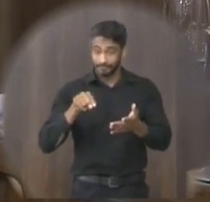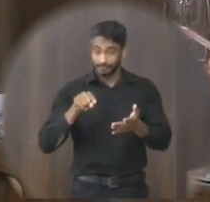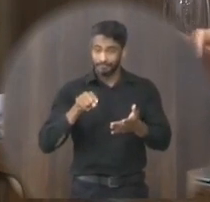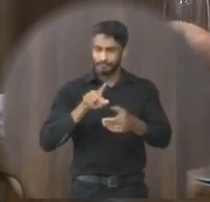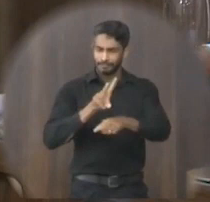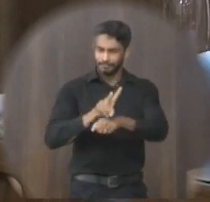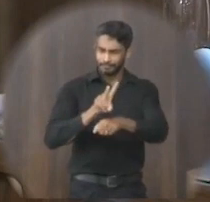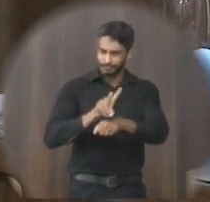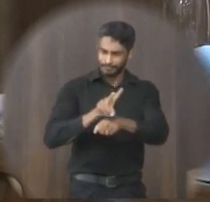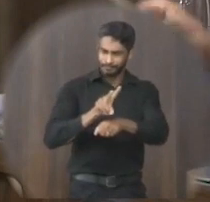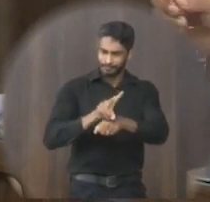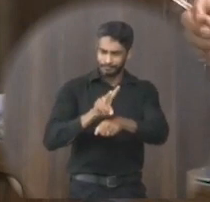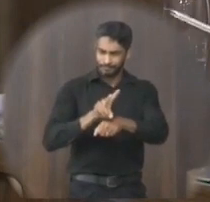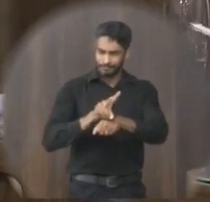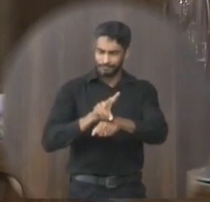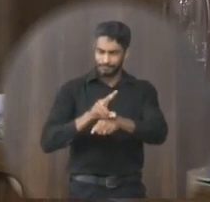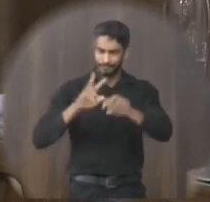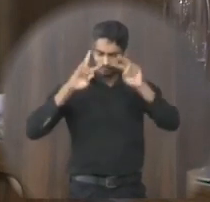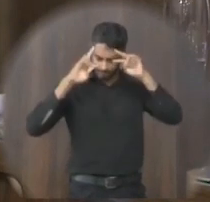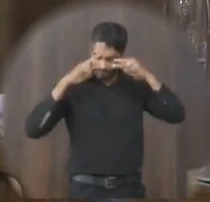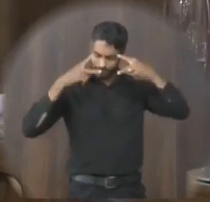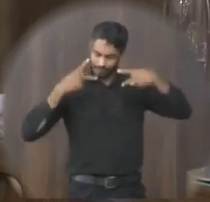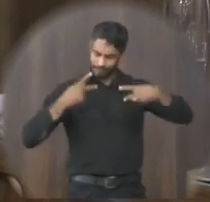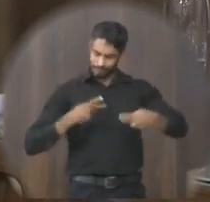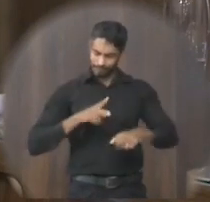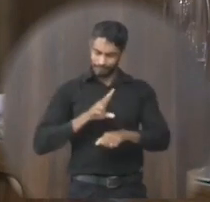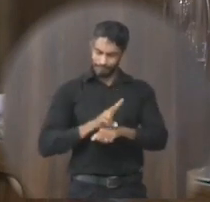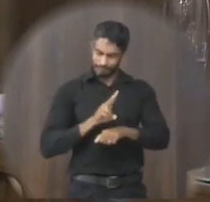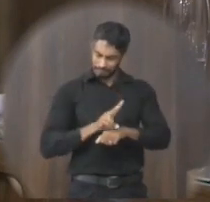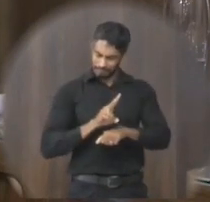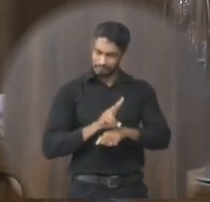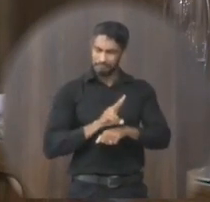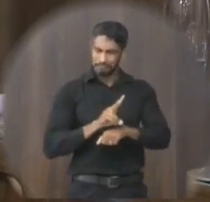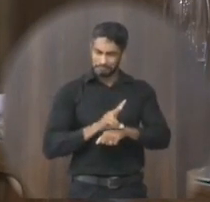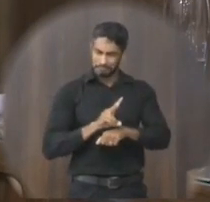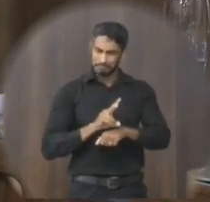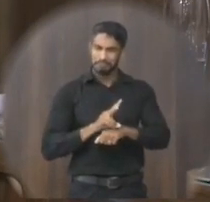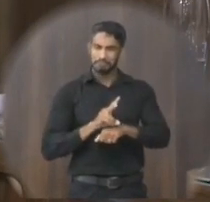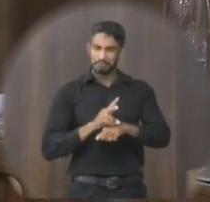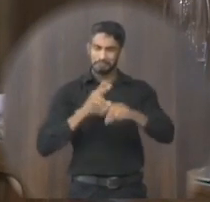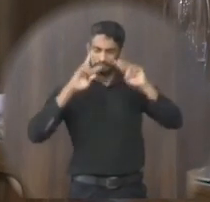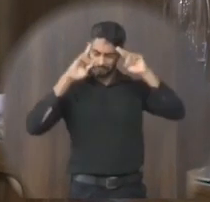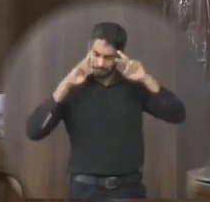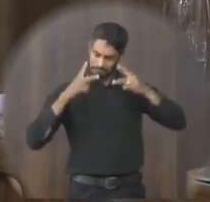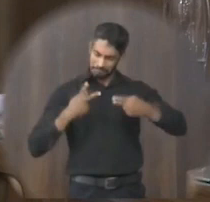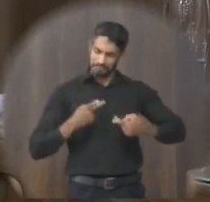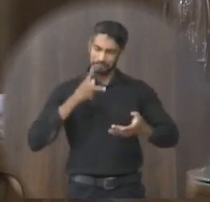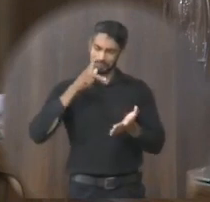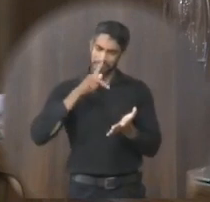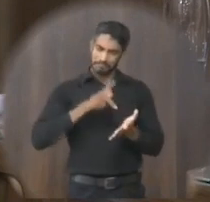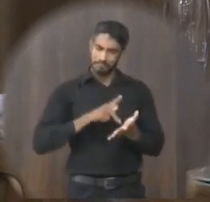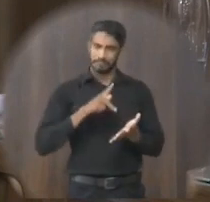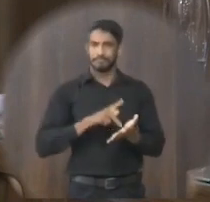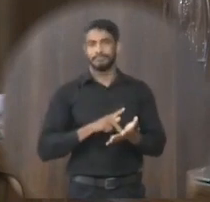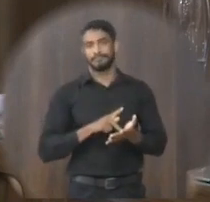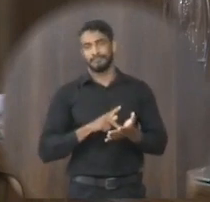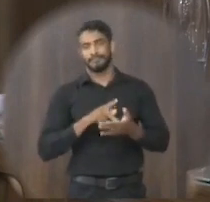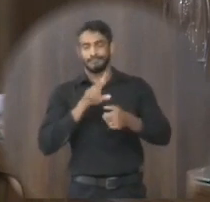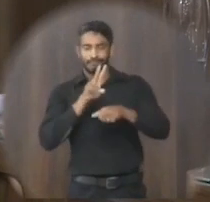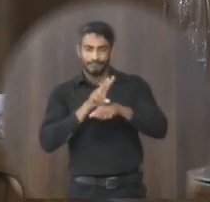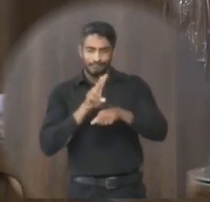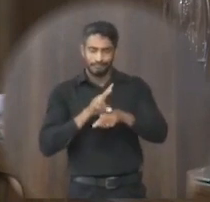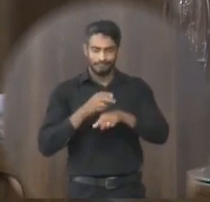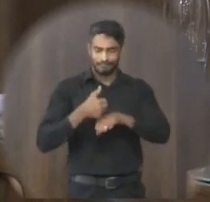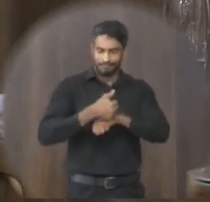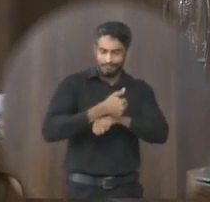ser humano lá ele é tratado o paciente ele é tratado como ser humano de verdade né o cuidado